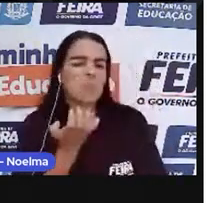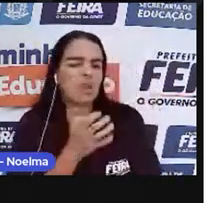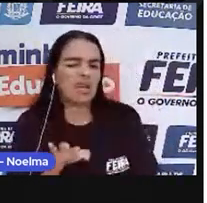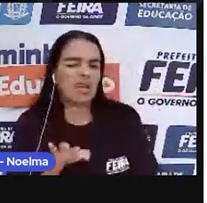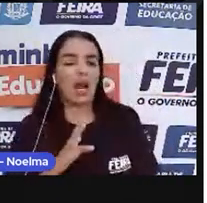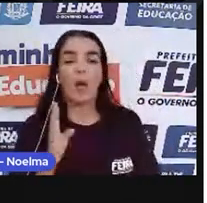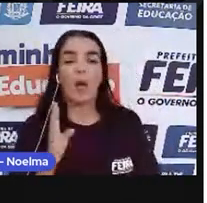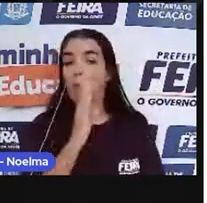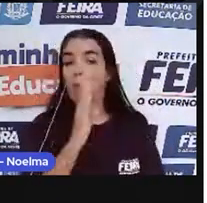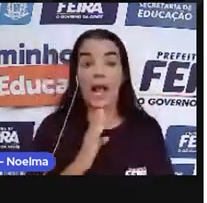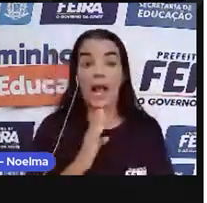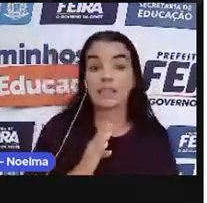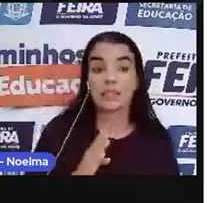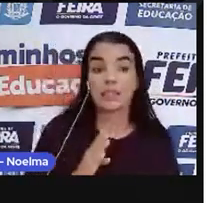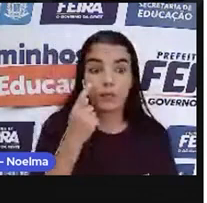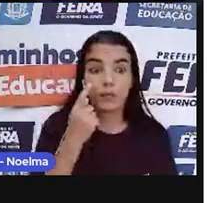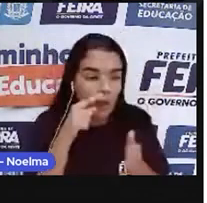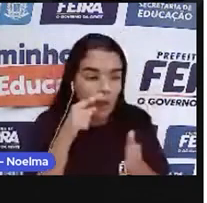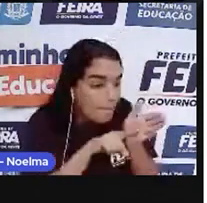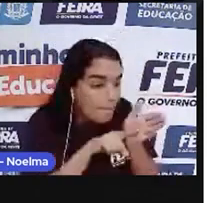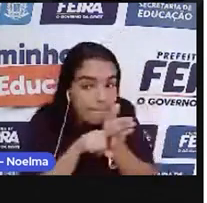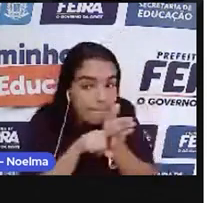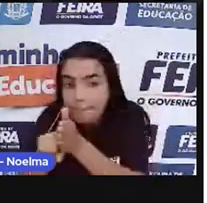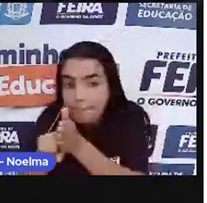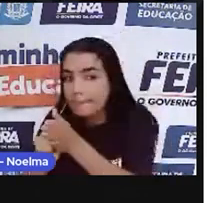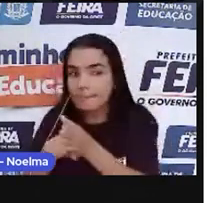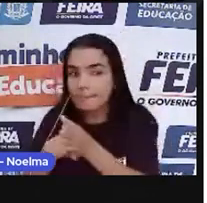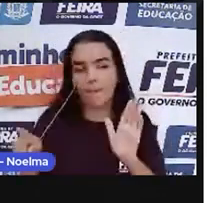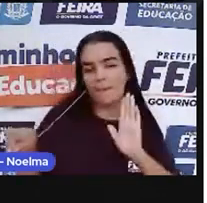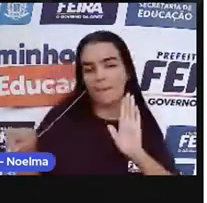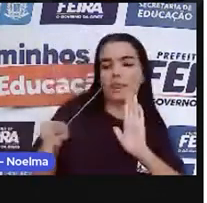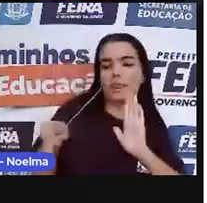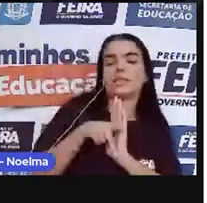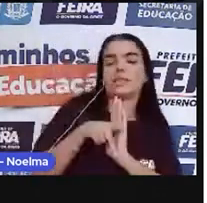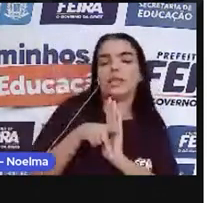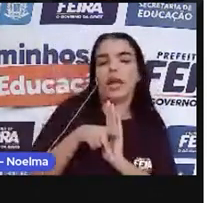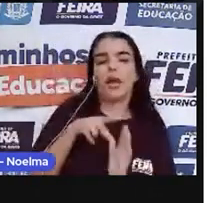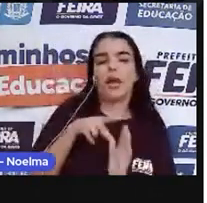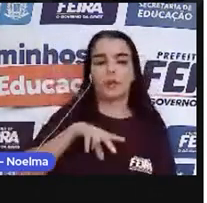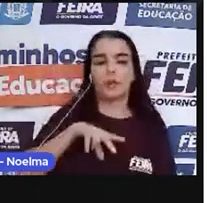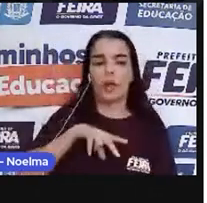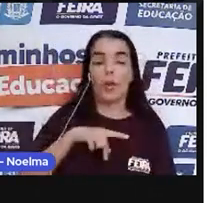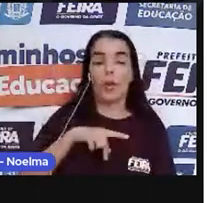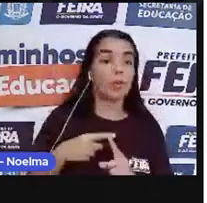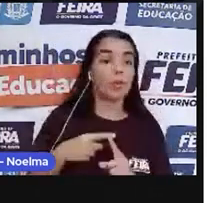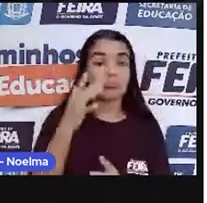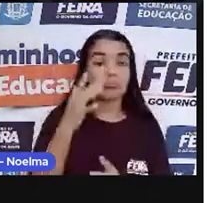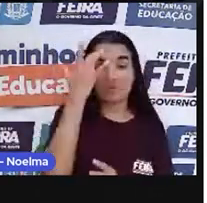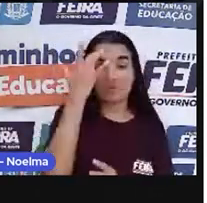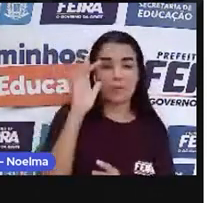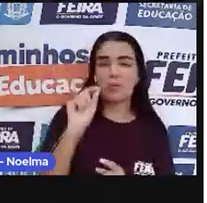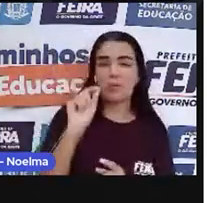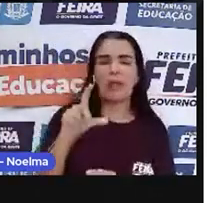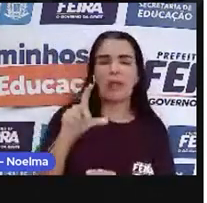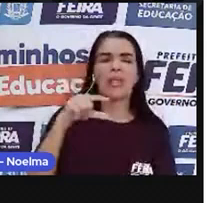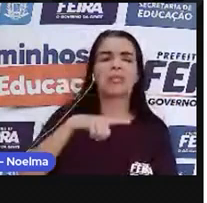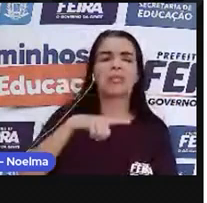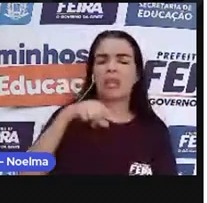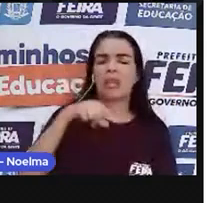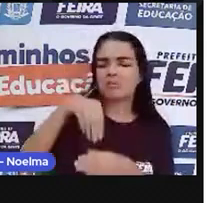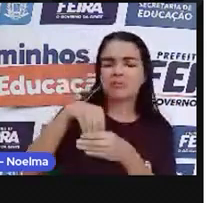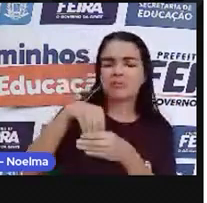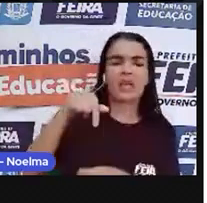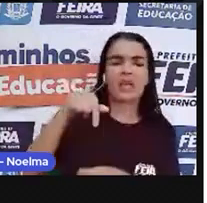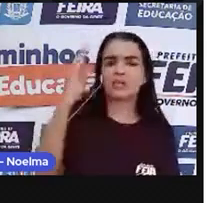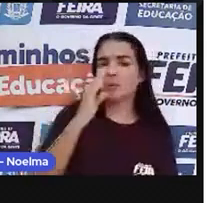ele fazer do Brasil uma colônia, né? Porque ele não sabia quais as riquezas, o que que o Brasil